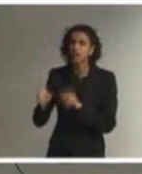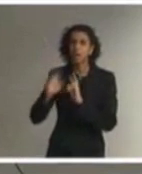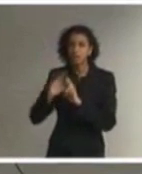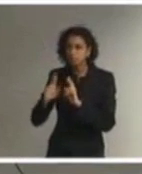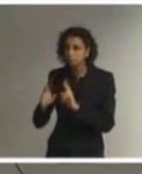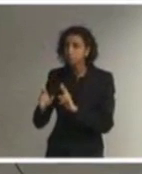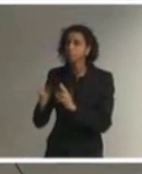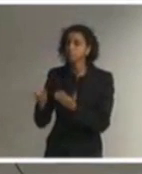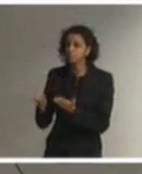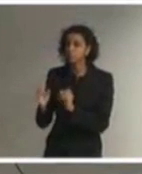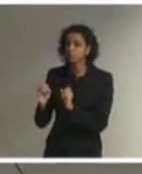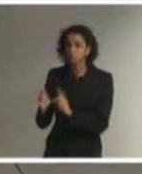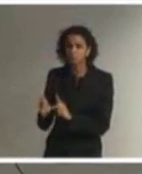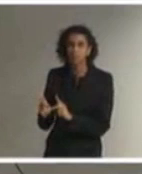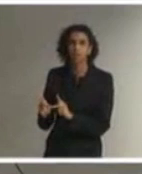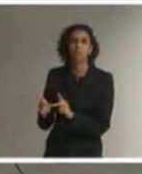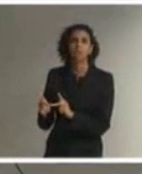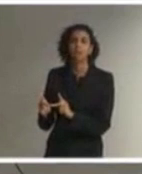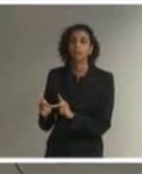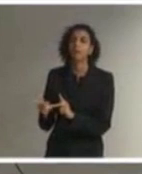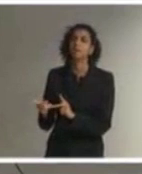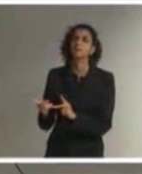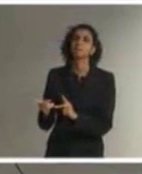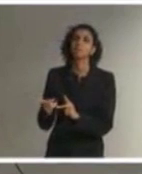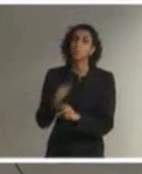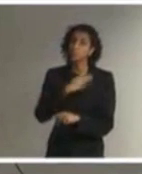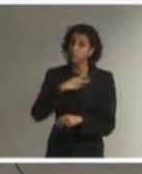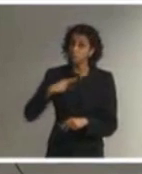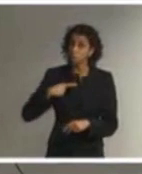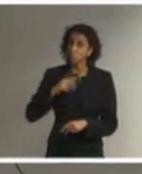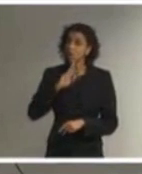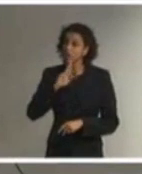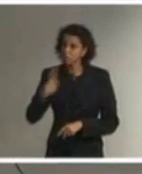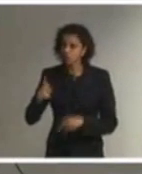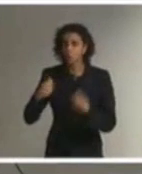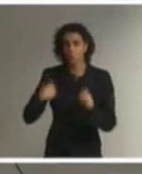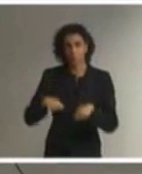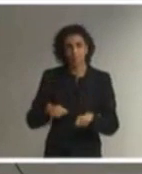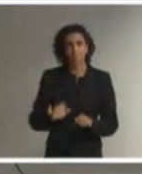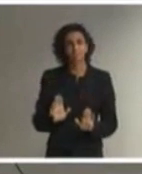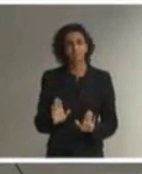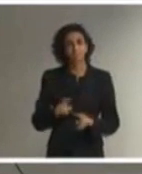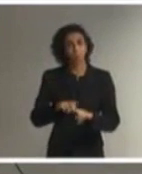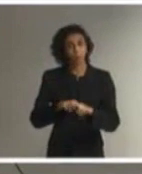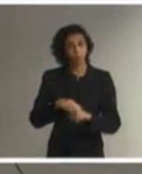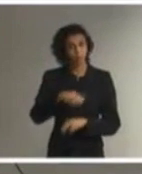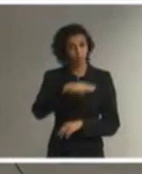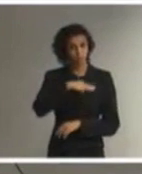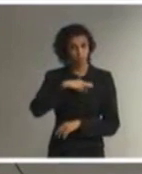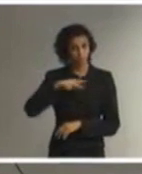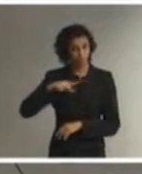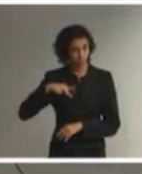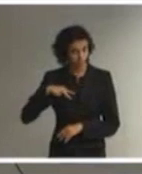relativas à educação inclusiva, está o Ministério Público. Então, o Ministério Público,